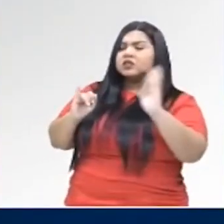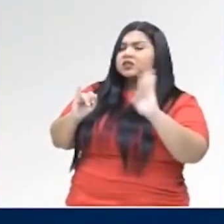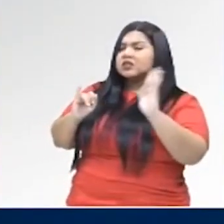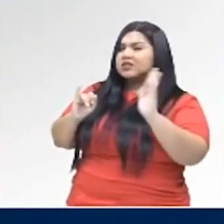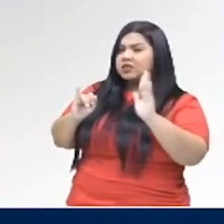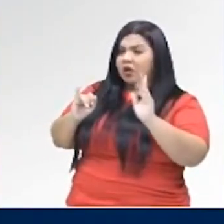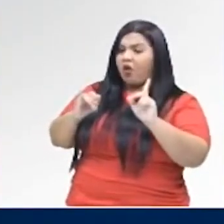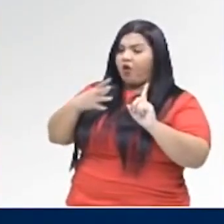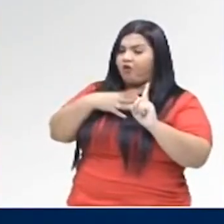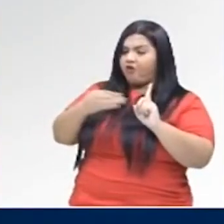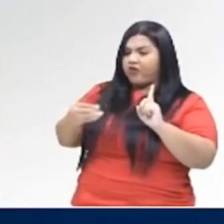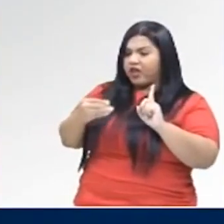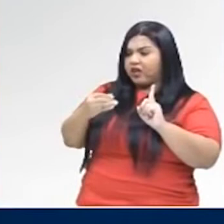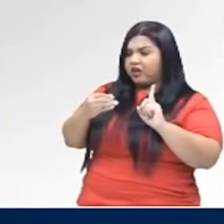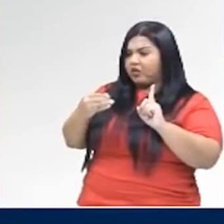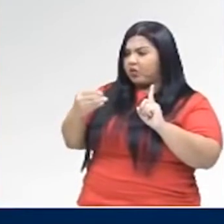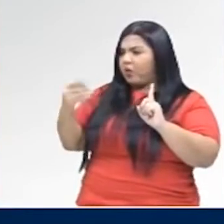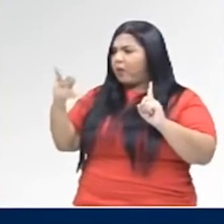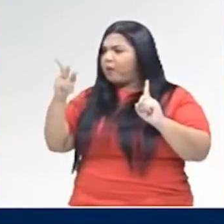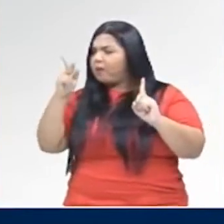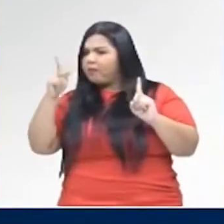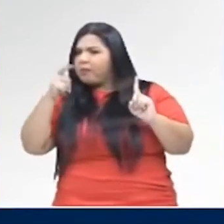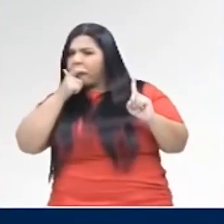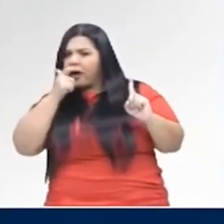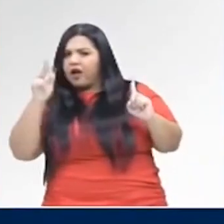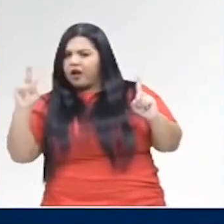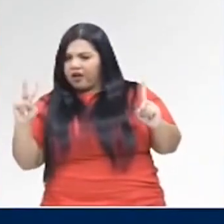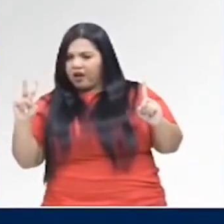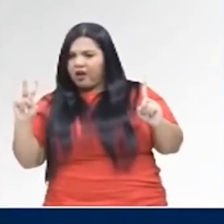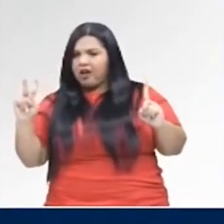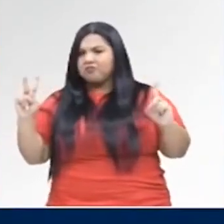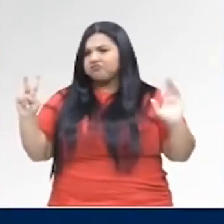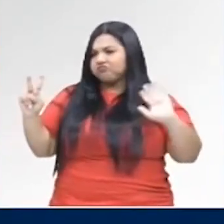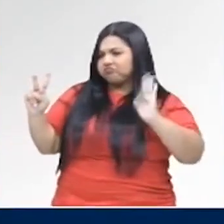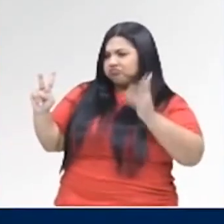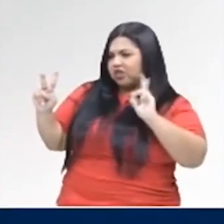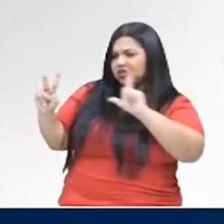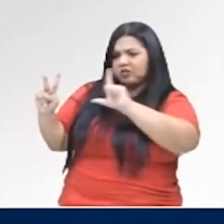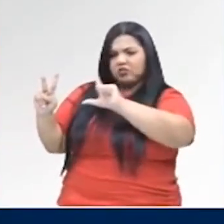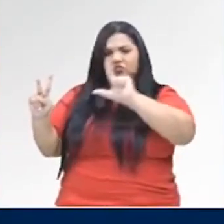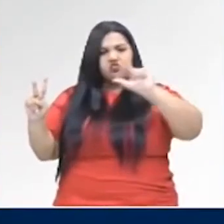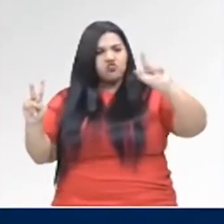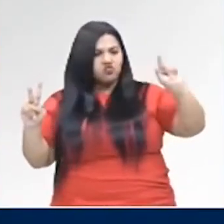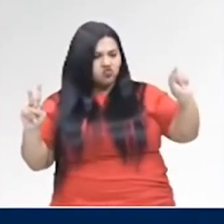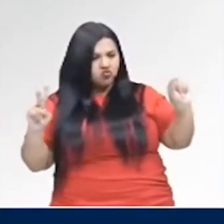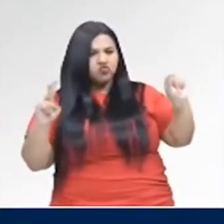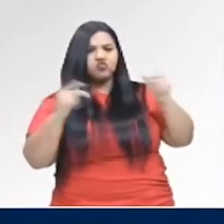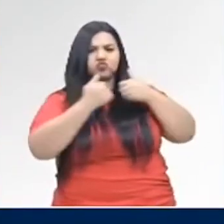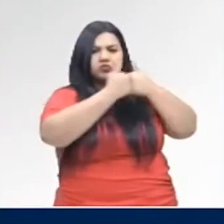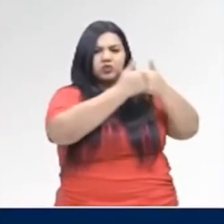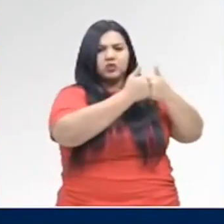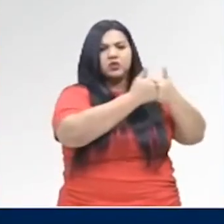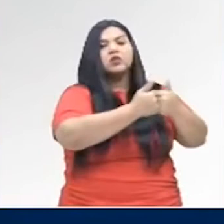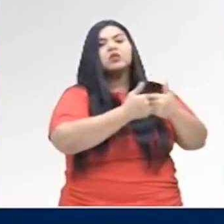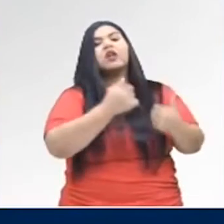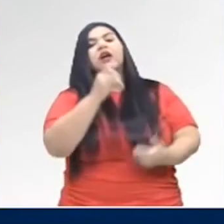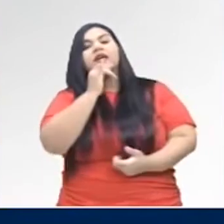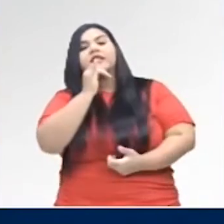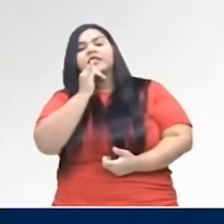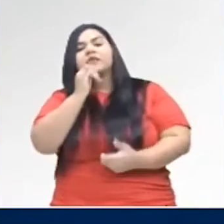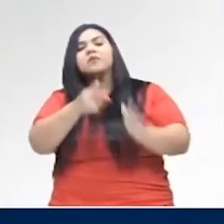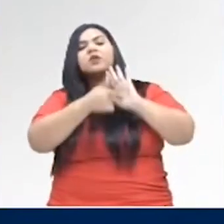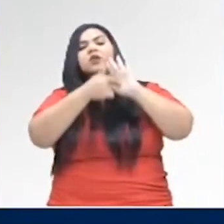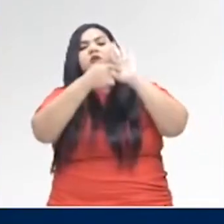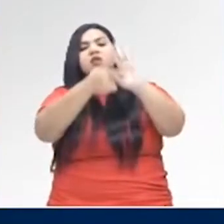e partiu com a caravana. Então, em relação, nós estamos vendo aqui esse exemplo, nós vamos ilustrar para